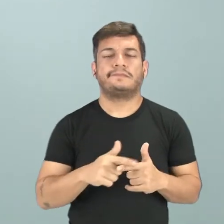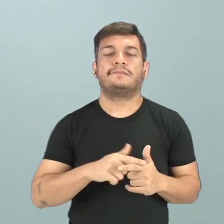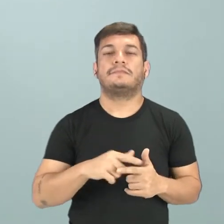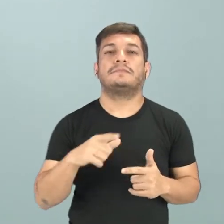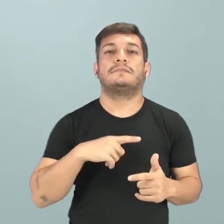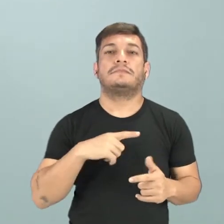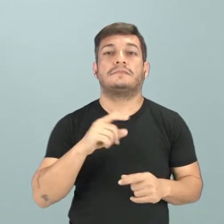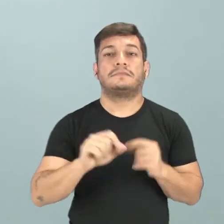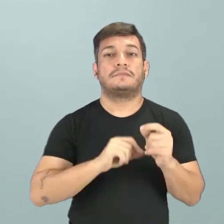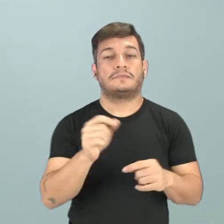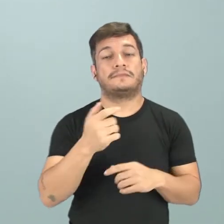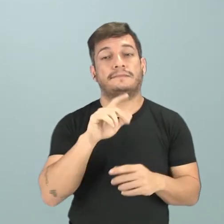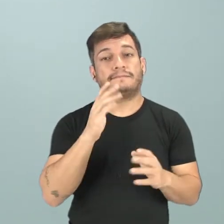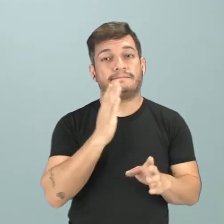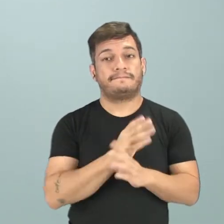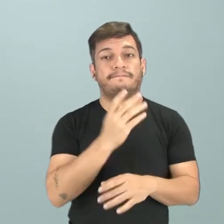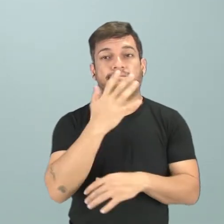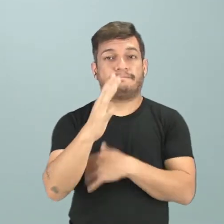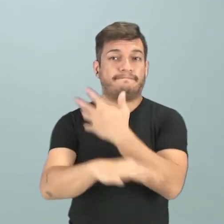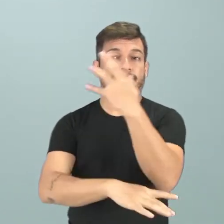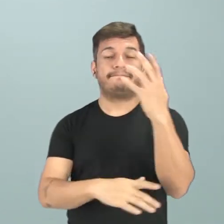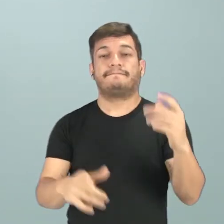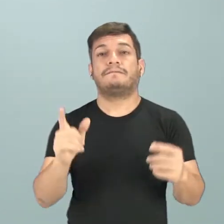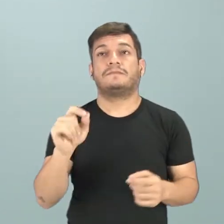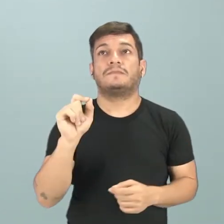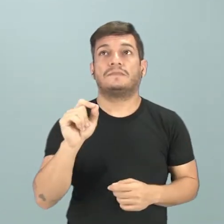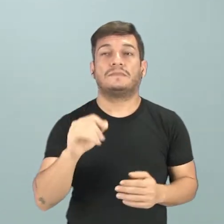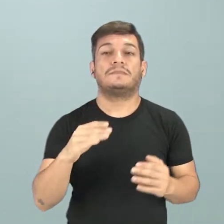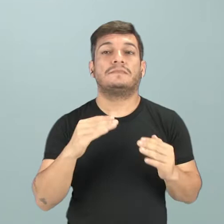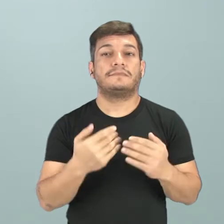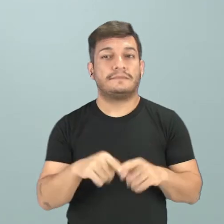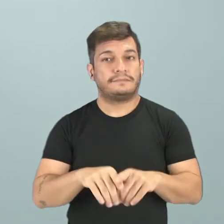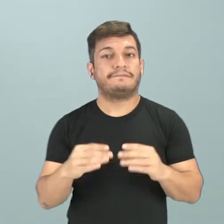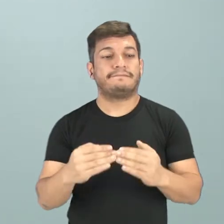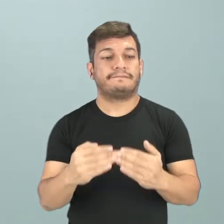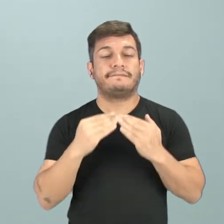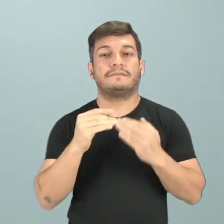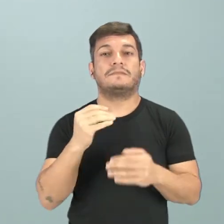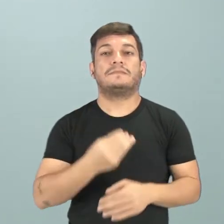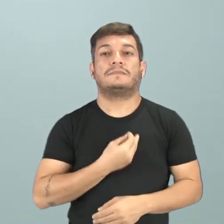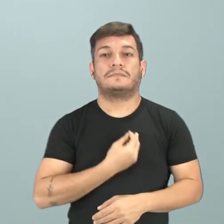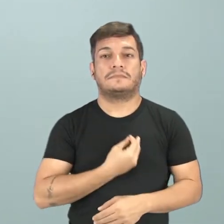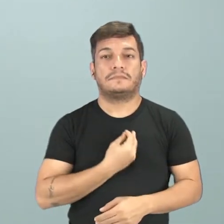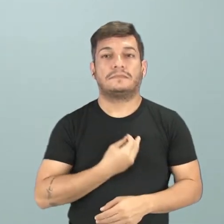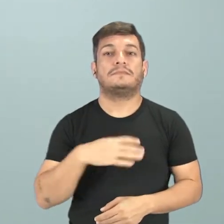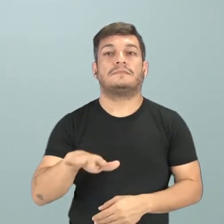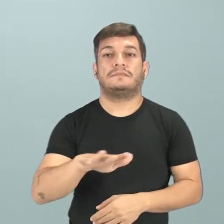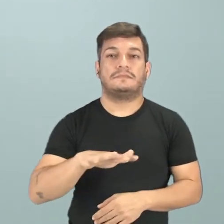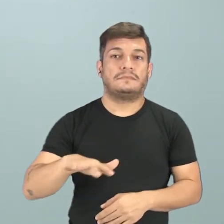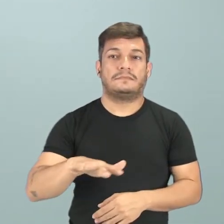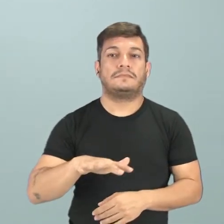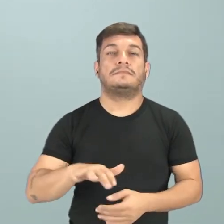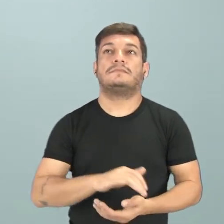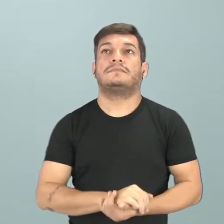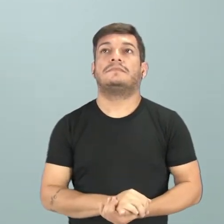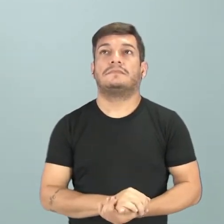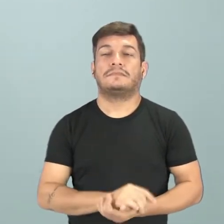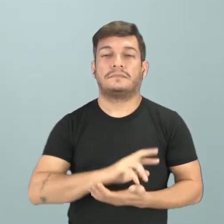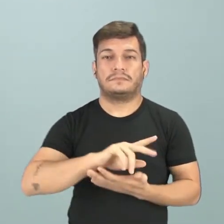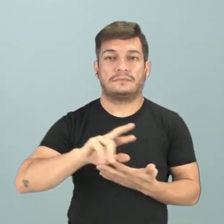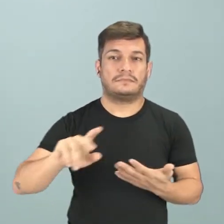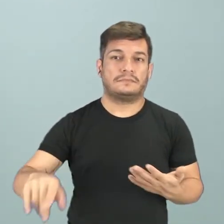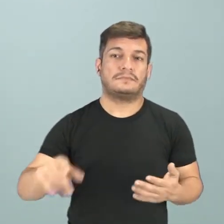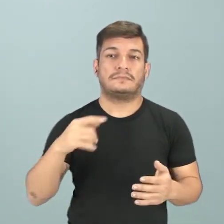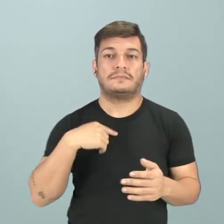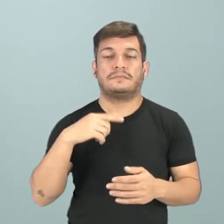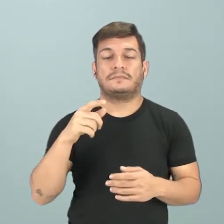causados nesses recursos acabam afetando a vida em sociedade. Várias